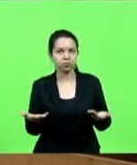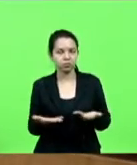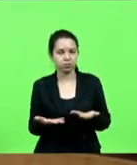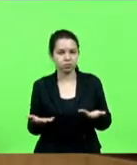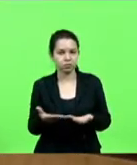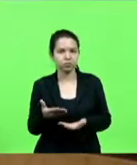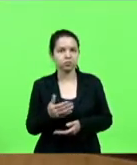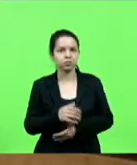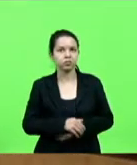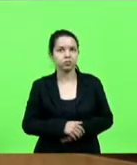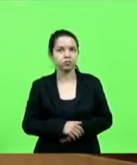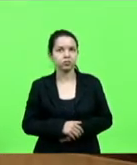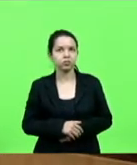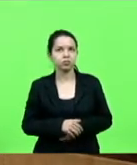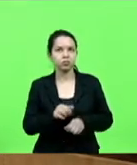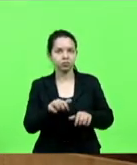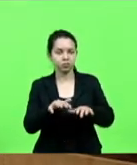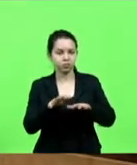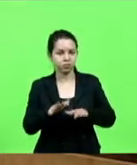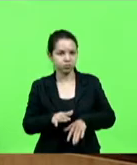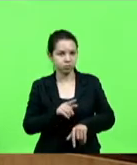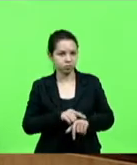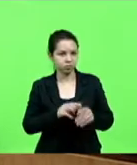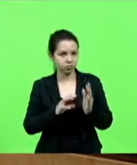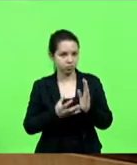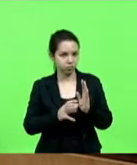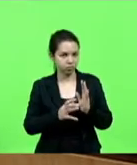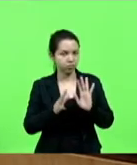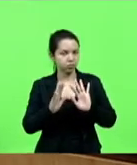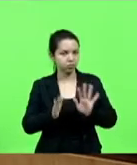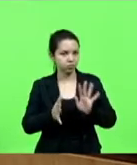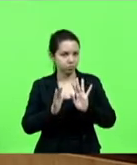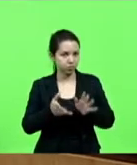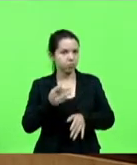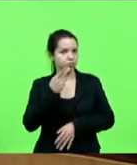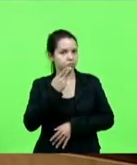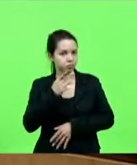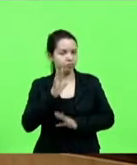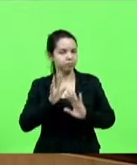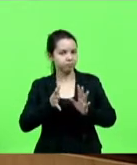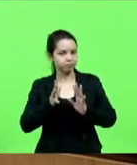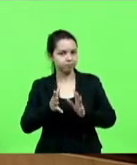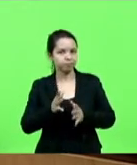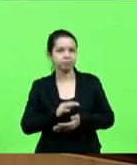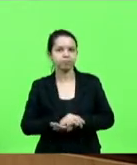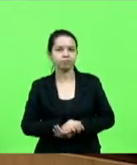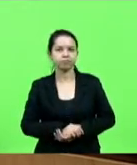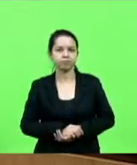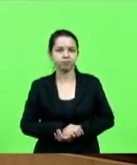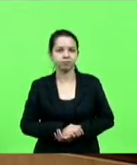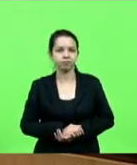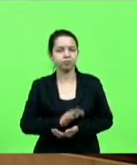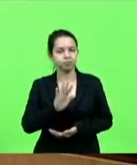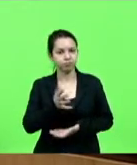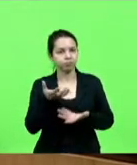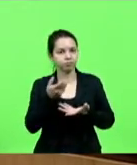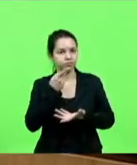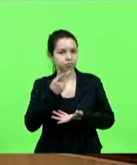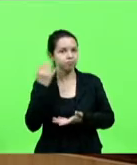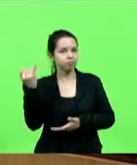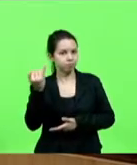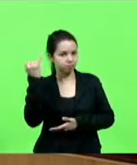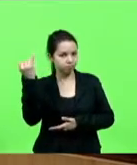sessão, no horário de sinal dos partidos políticos, gostaria de dizer que é importante, deputado João, esse